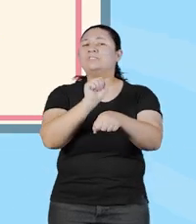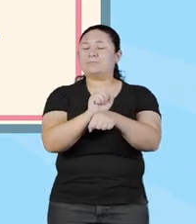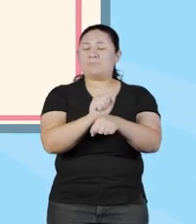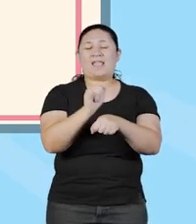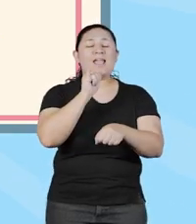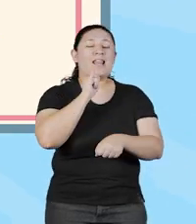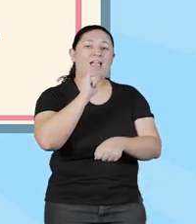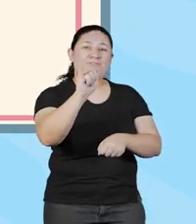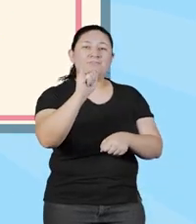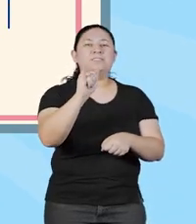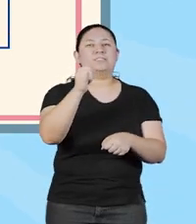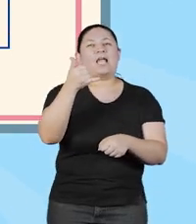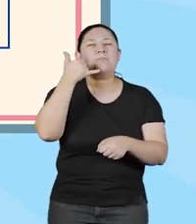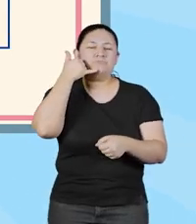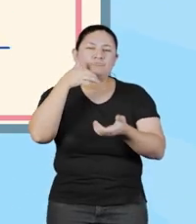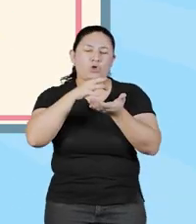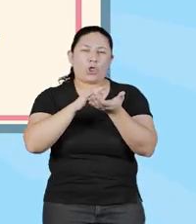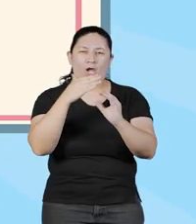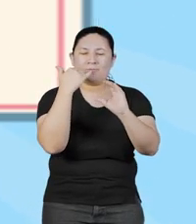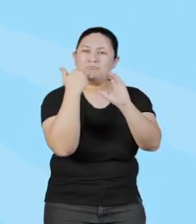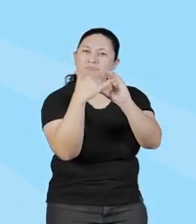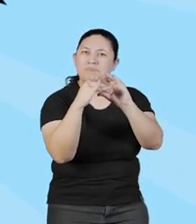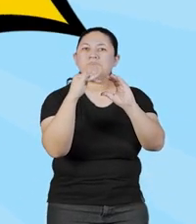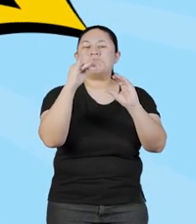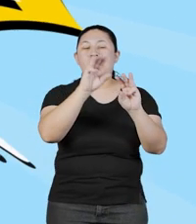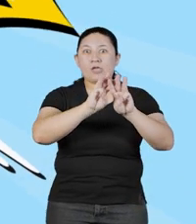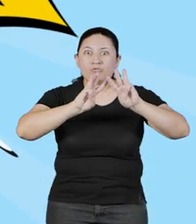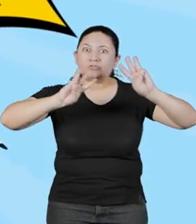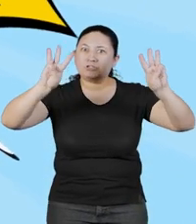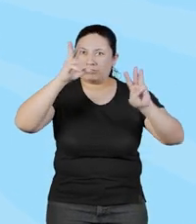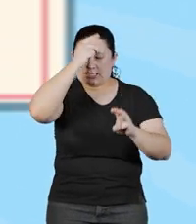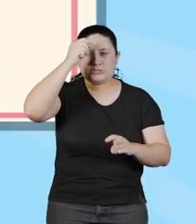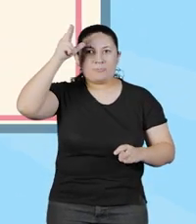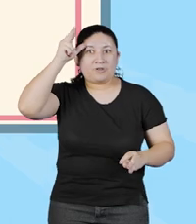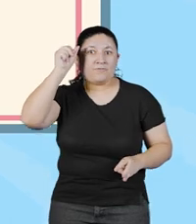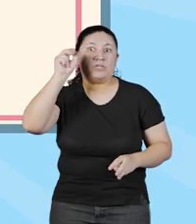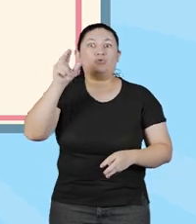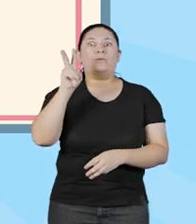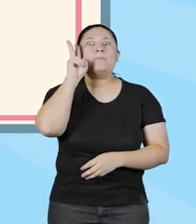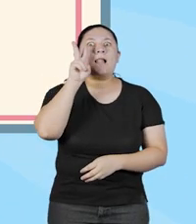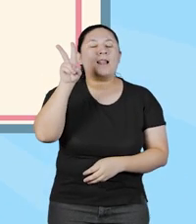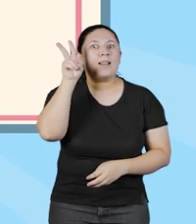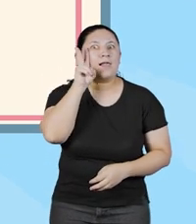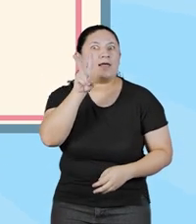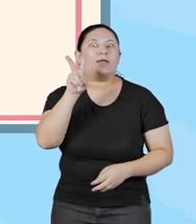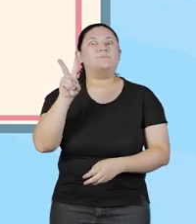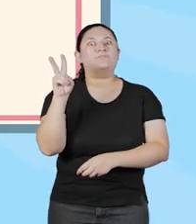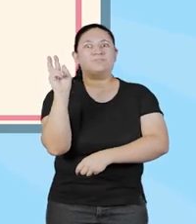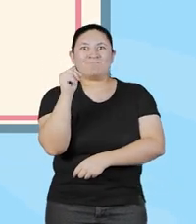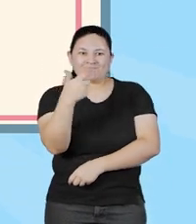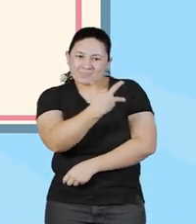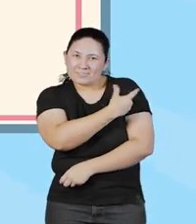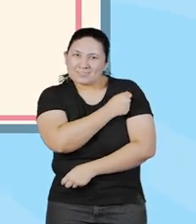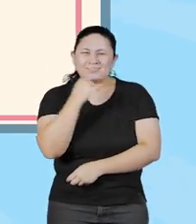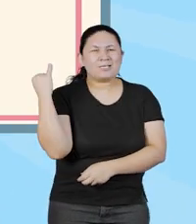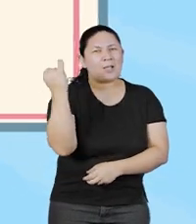SMS, e-mail e portal da Prefeitura. Lembre-se, a vacina é fundamental para proteger as crianças.